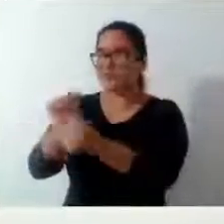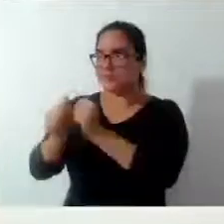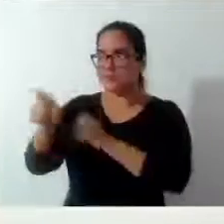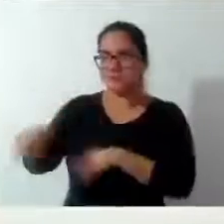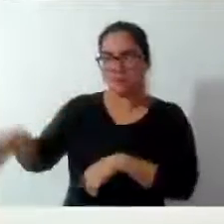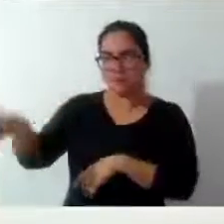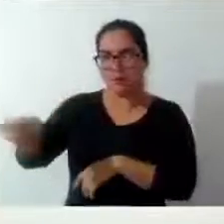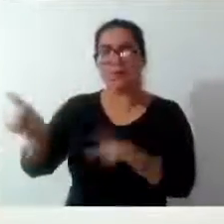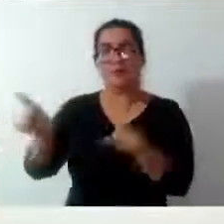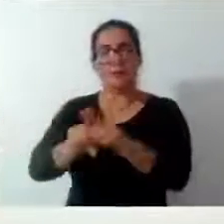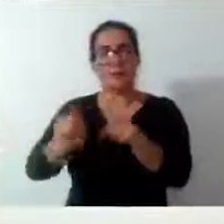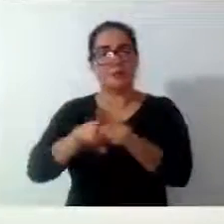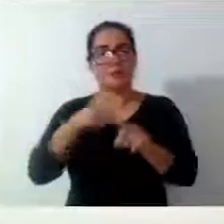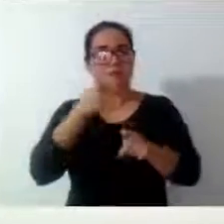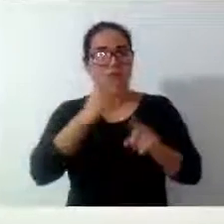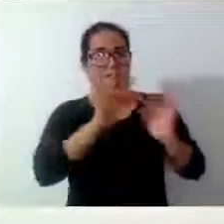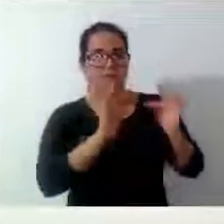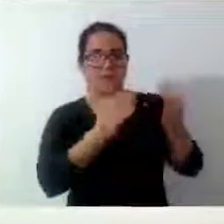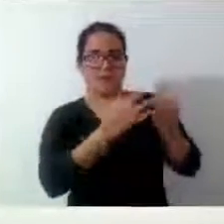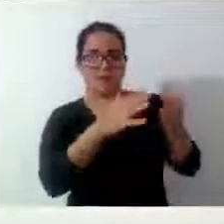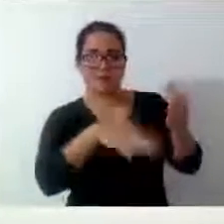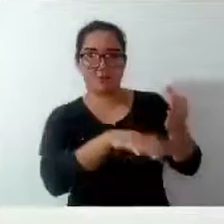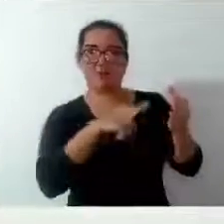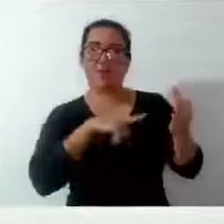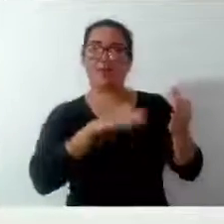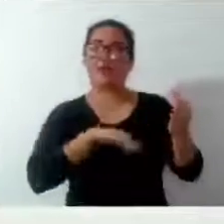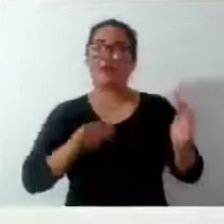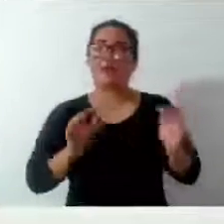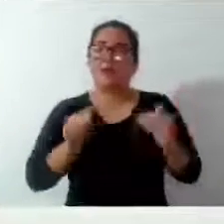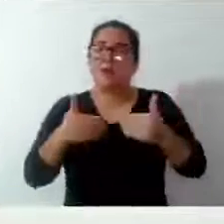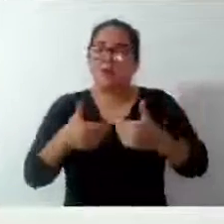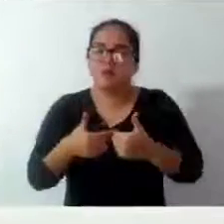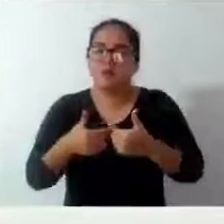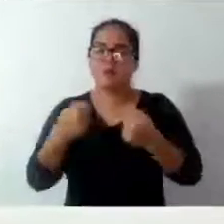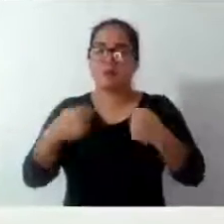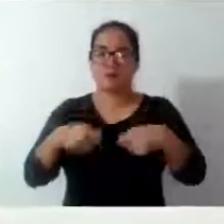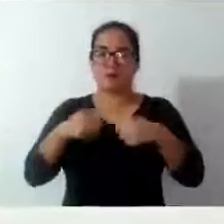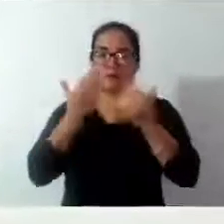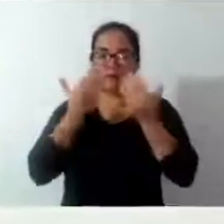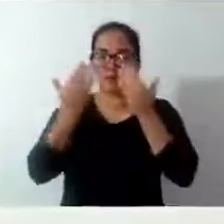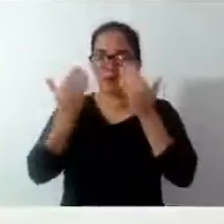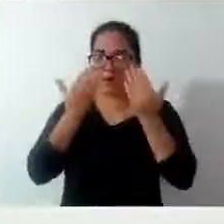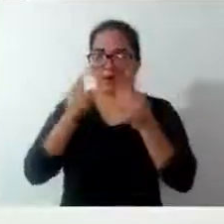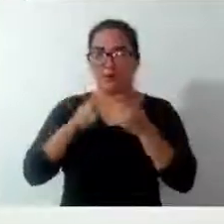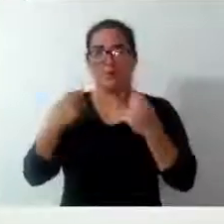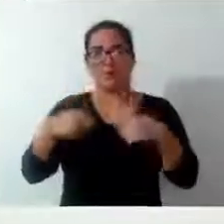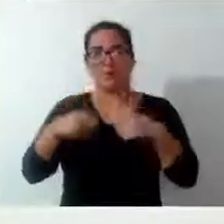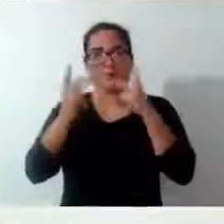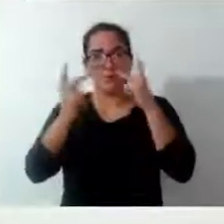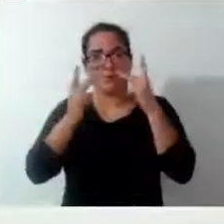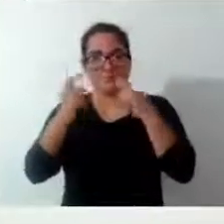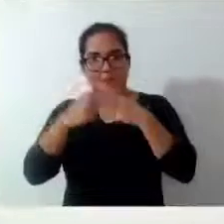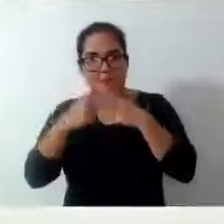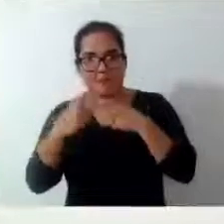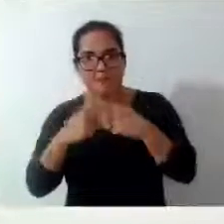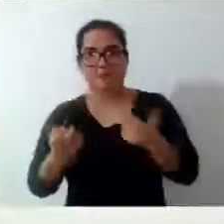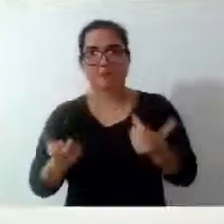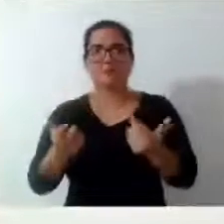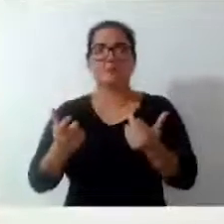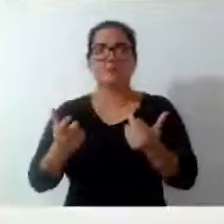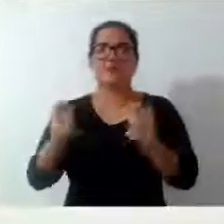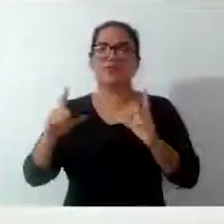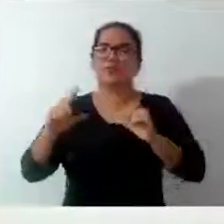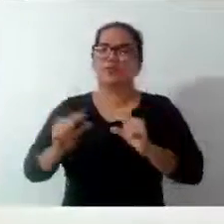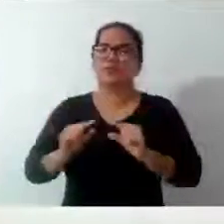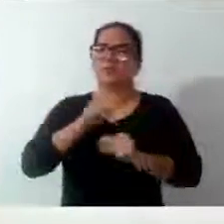falo dos pais que têm crianças autistas que precisam de um psicólogo, de um psiquiatra para amenizar um pouco o sacrifício